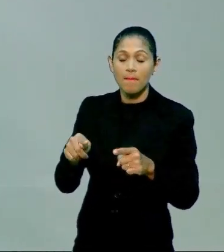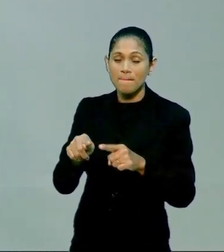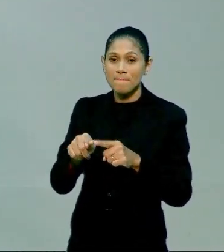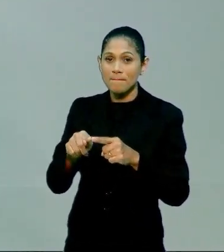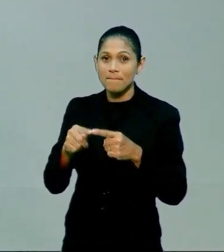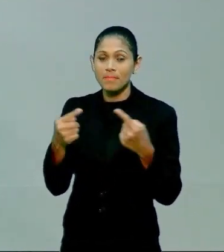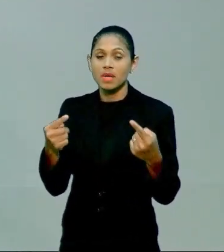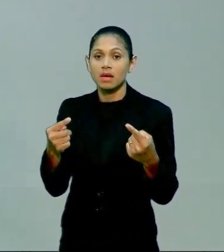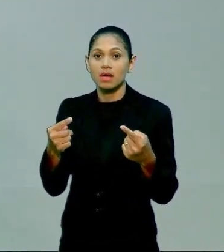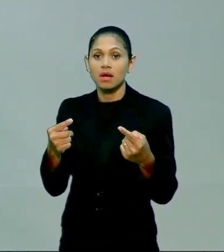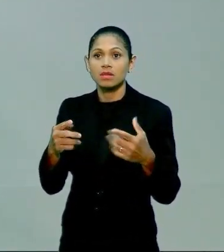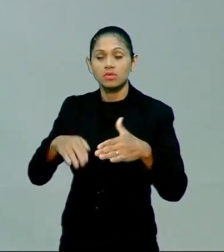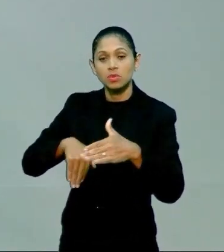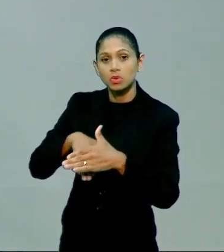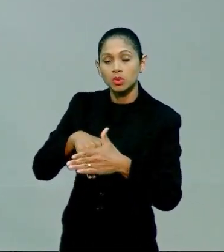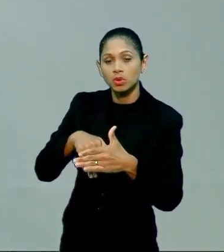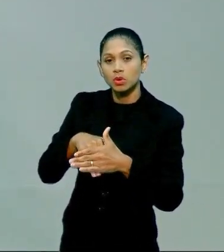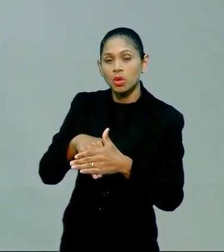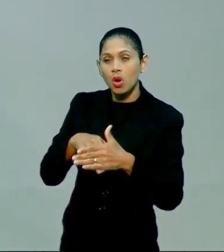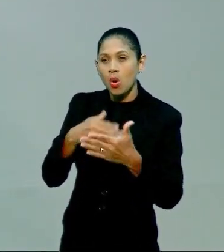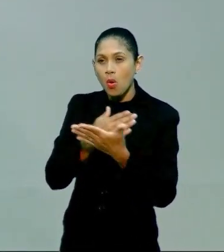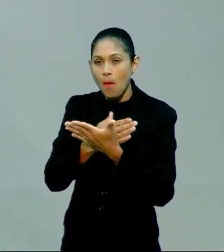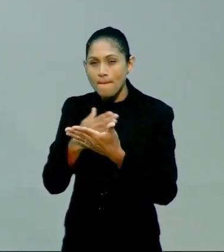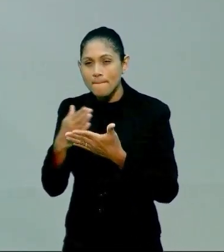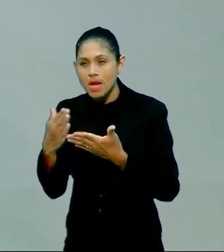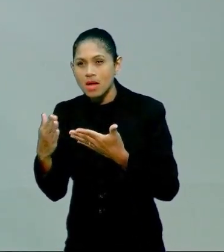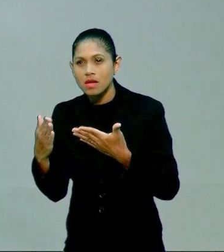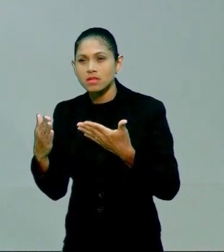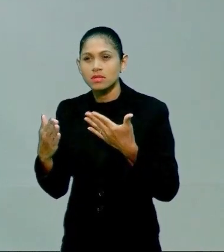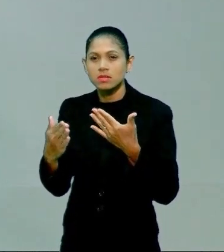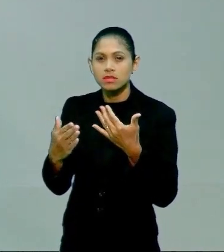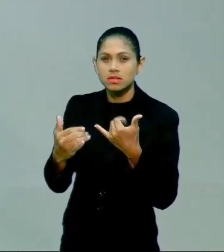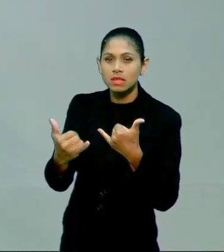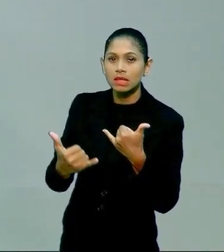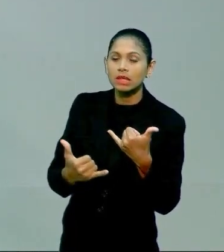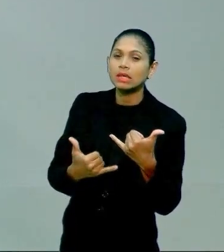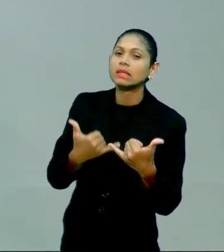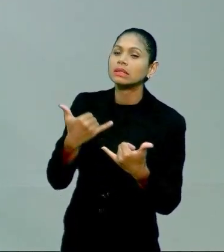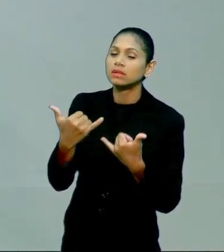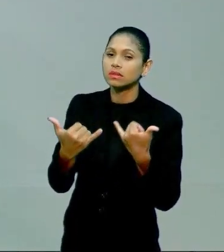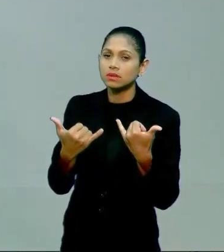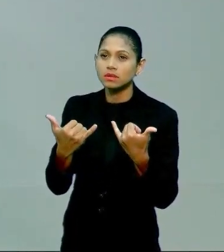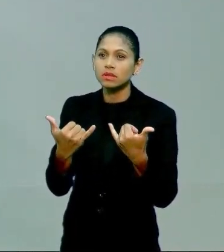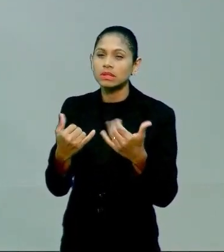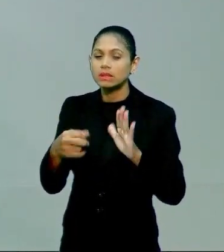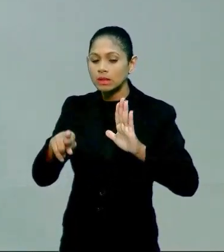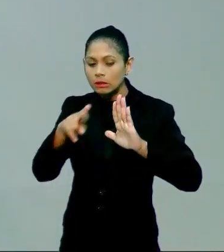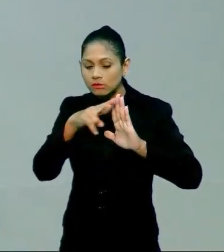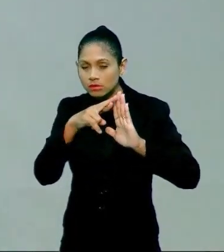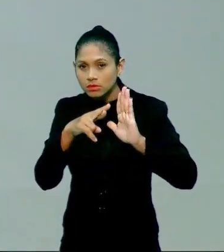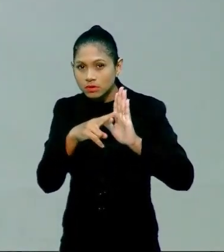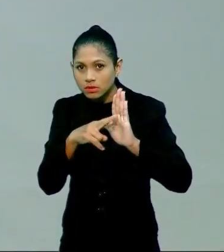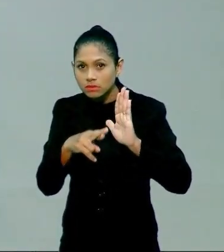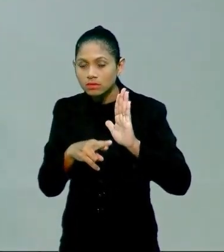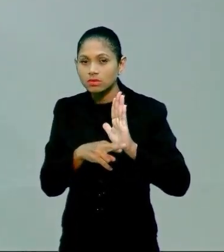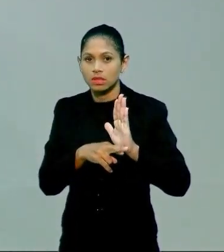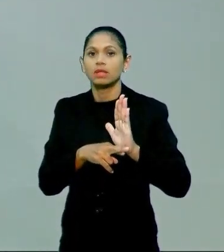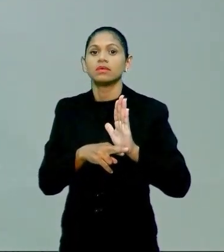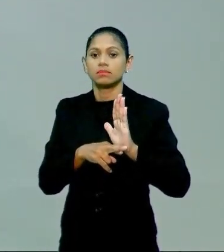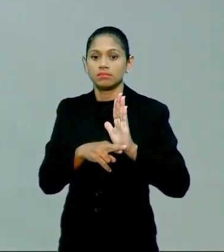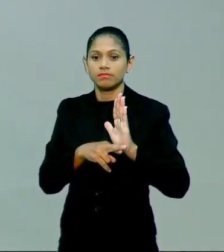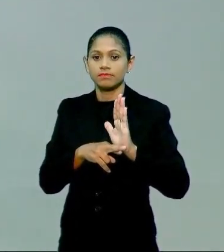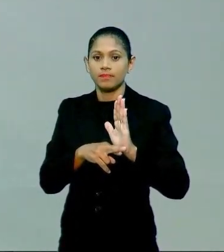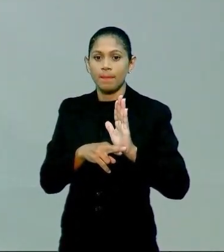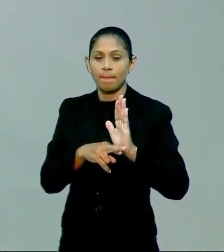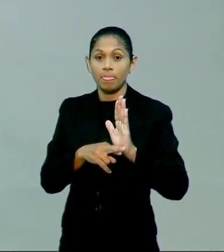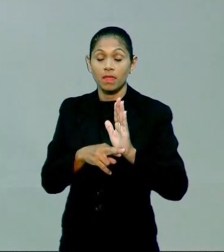começa a abordar a brincadeira em um aspecto um pouco mais delimitado. Tem regras. Por exemplo, se eu começar a brincar